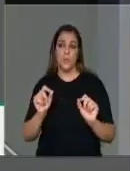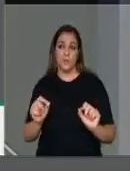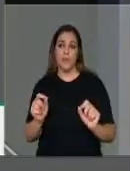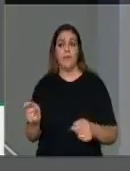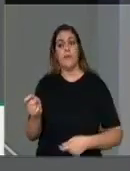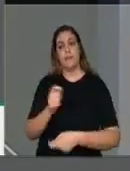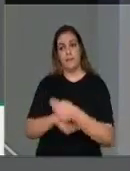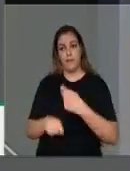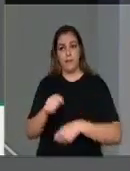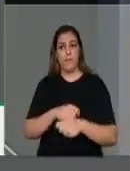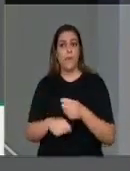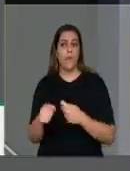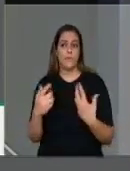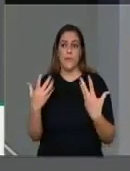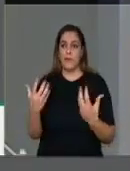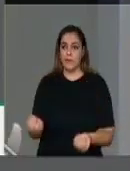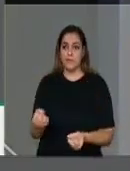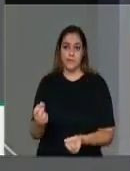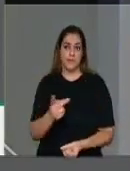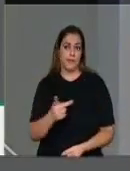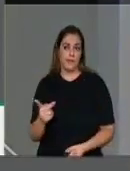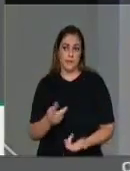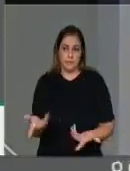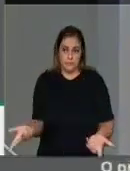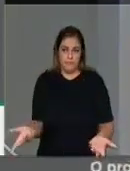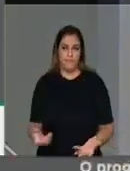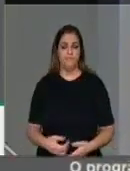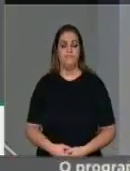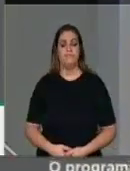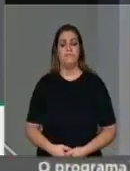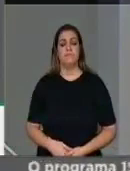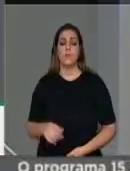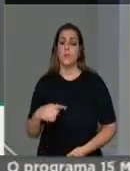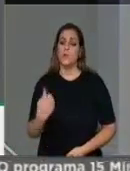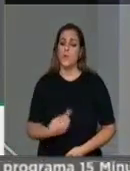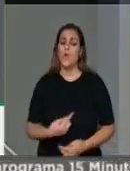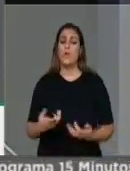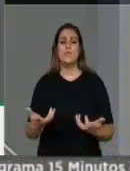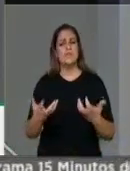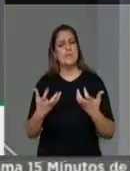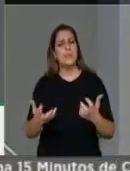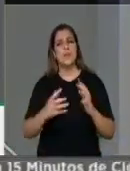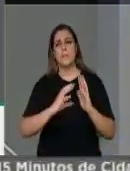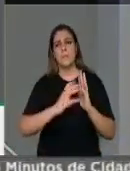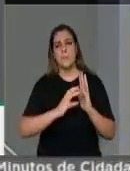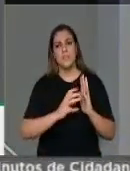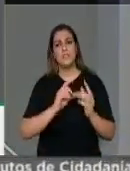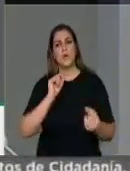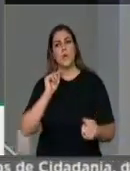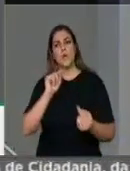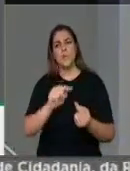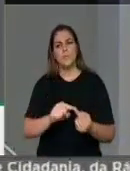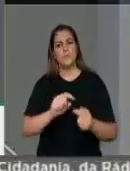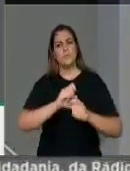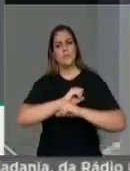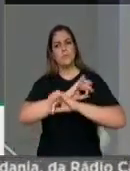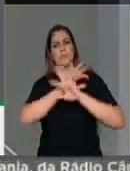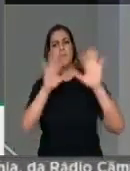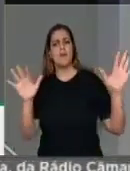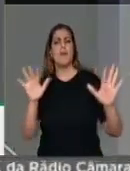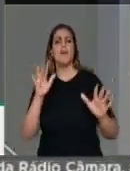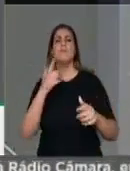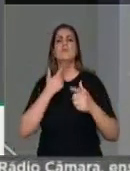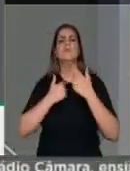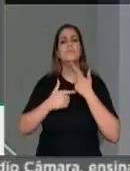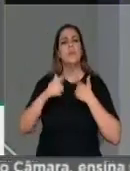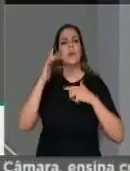Nós defendemos partidos programáticos, ideológicos, que sejam escolhidos pela